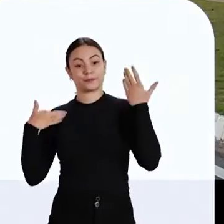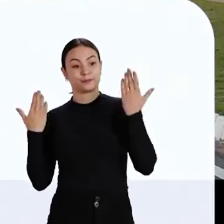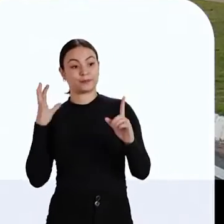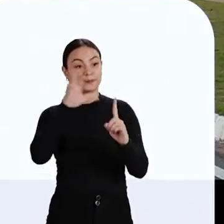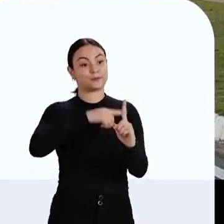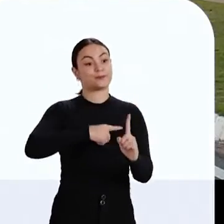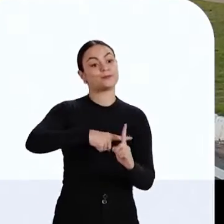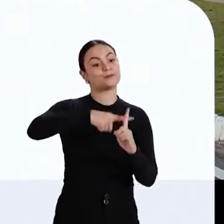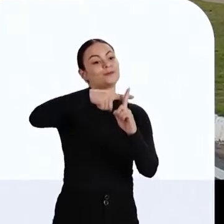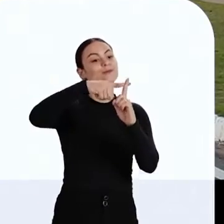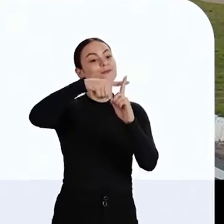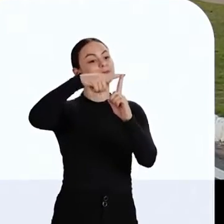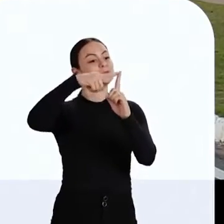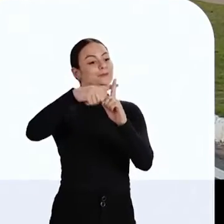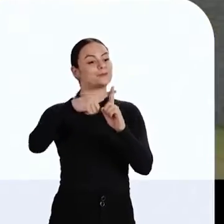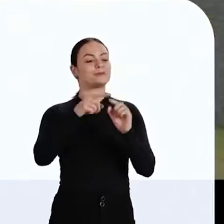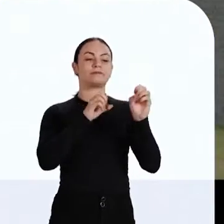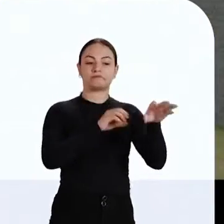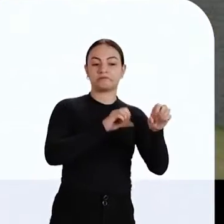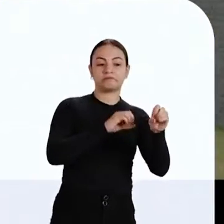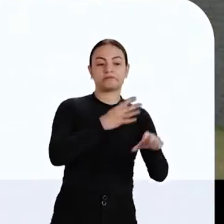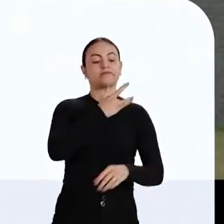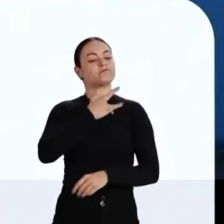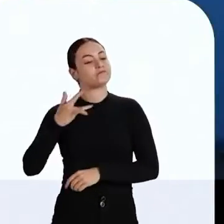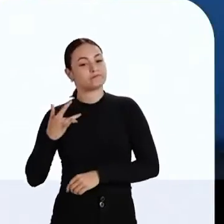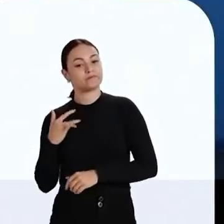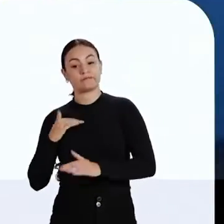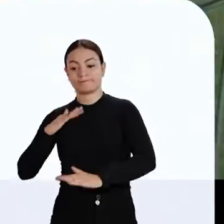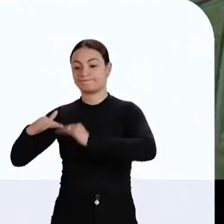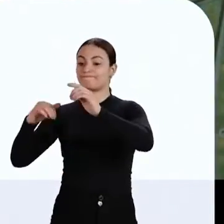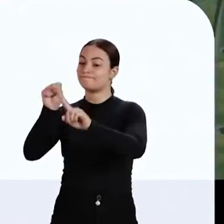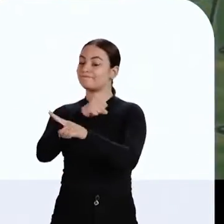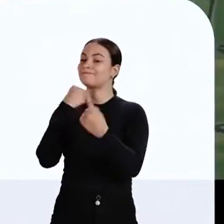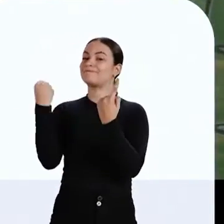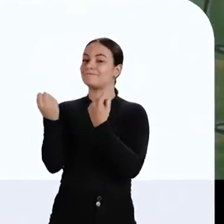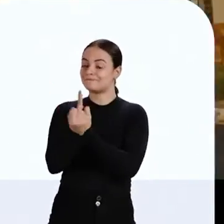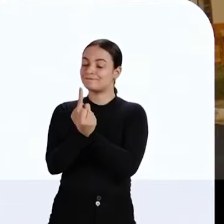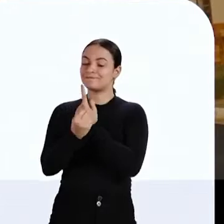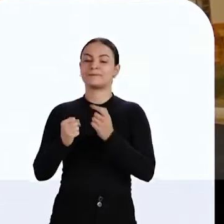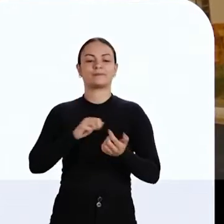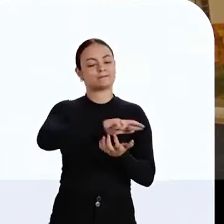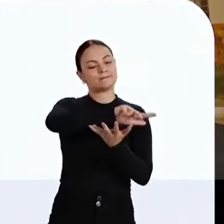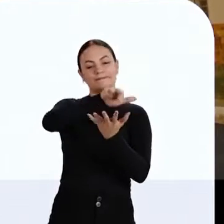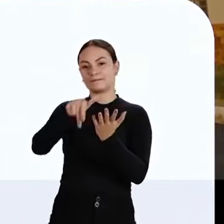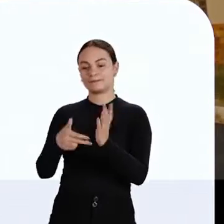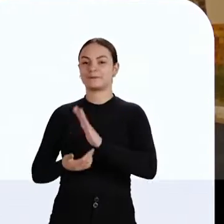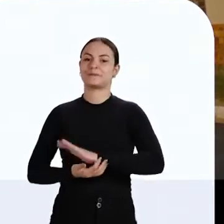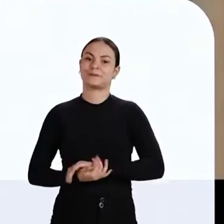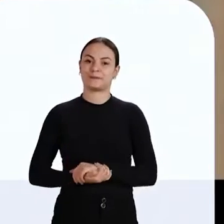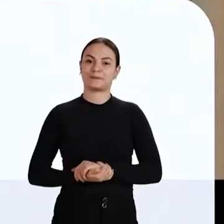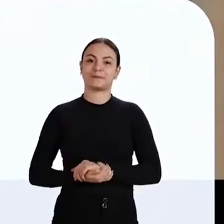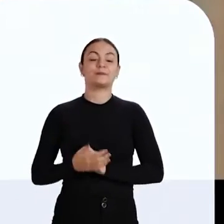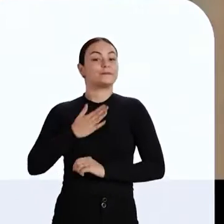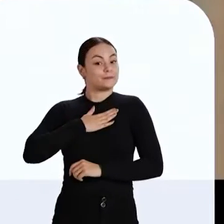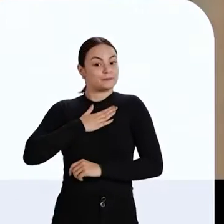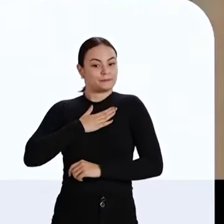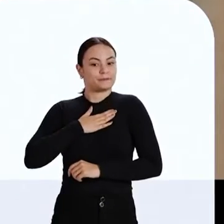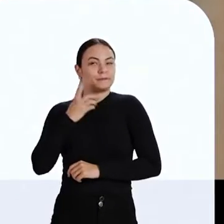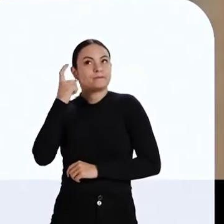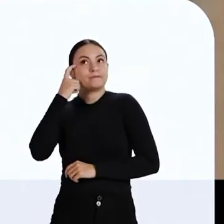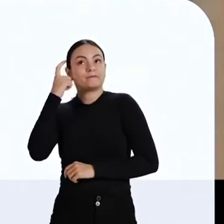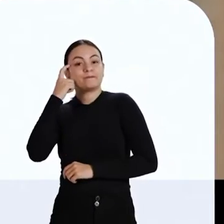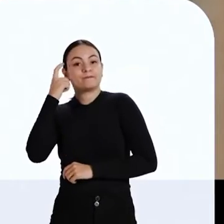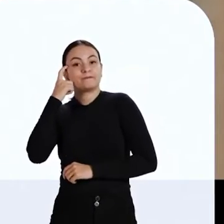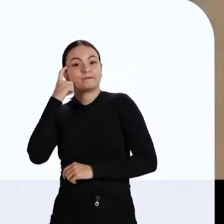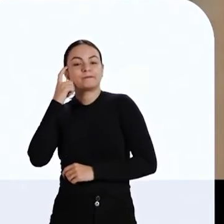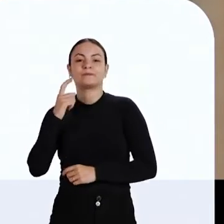pode trazer resultados positivos para educação, saúde, desenvolvimento social e muito mais. Essa é a minha forma